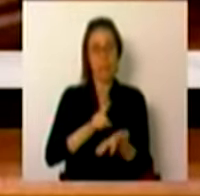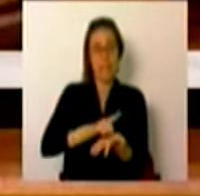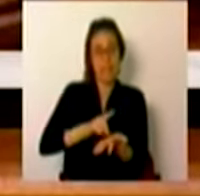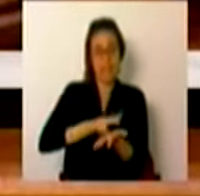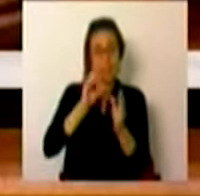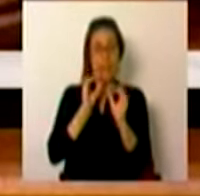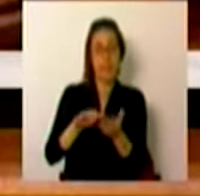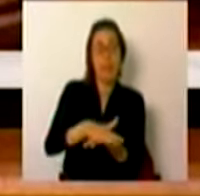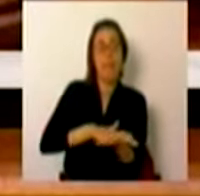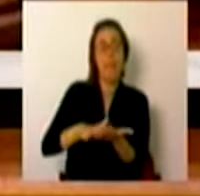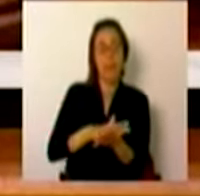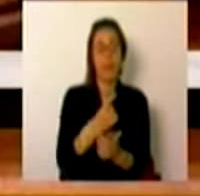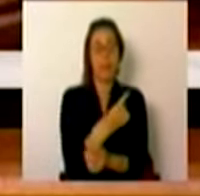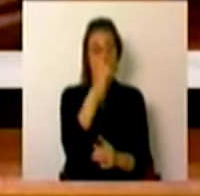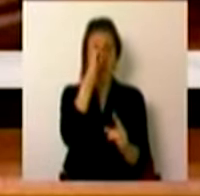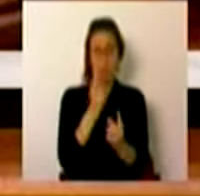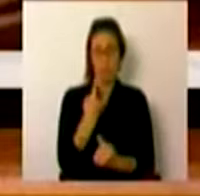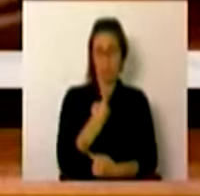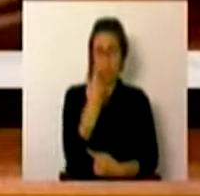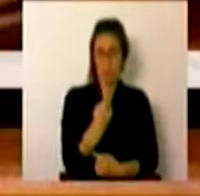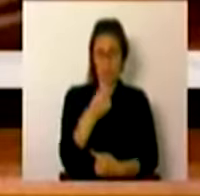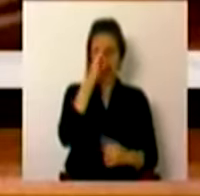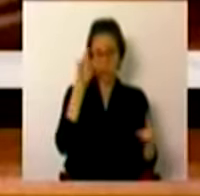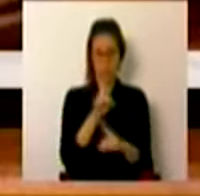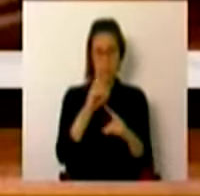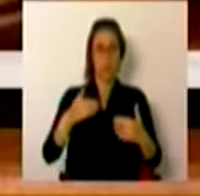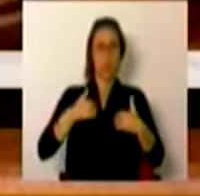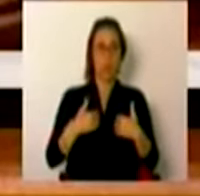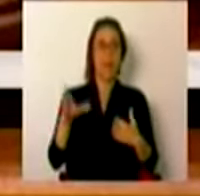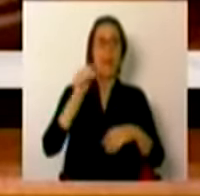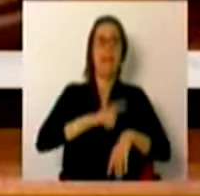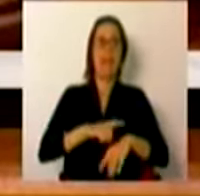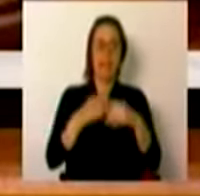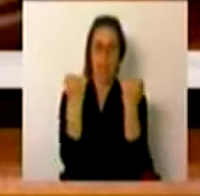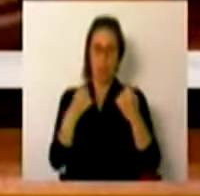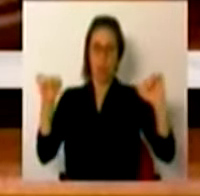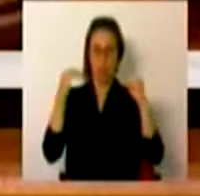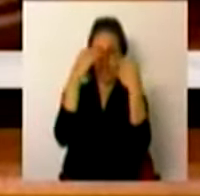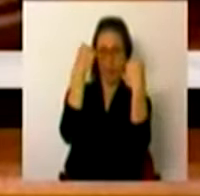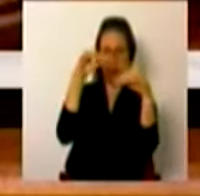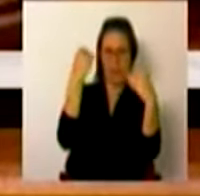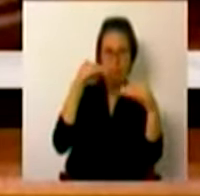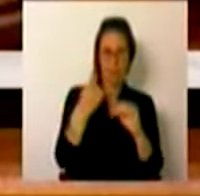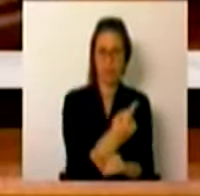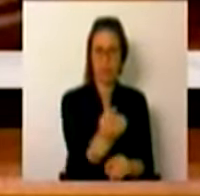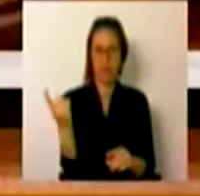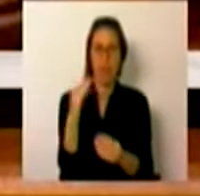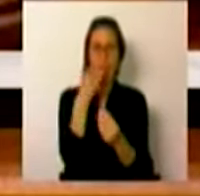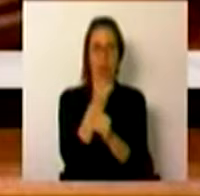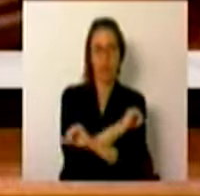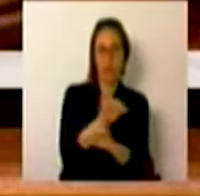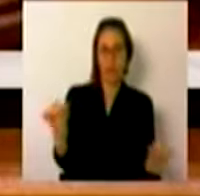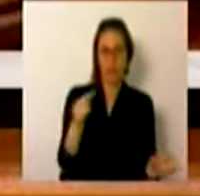do ensino básico, para que cada professor, cada docente, tenha mais tempo e autonomia para ensinar cada um dos seus alunos.